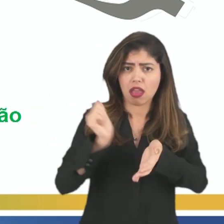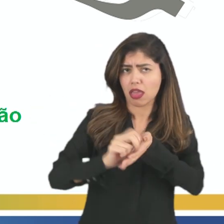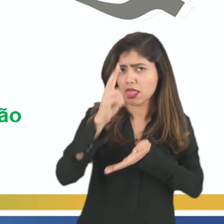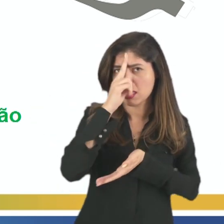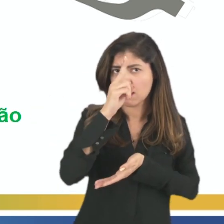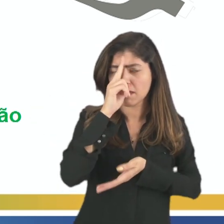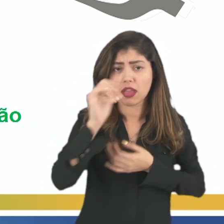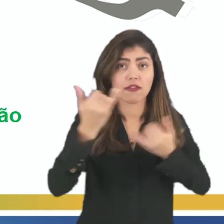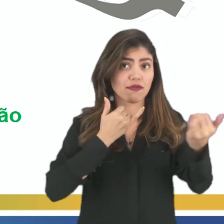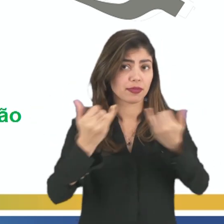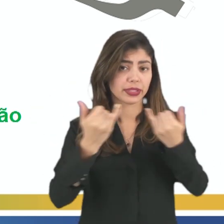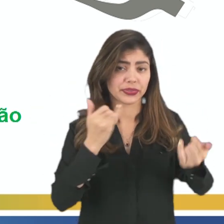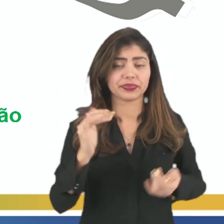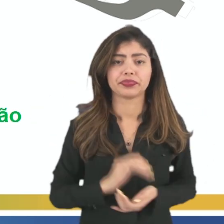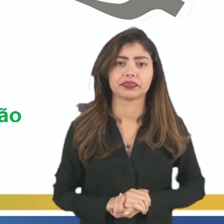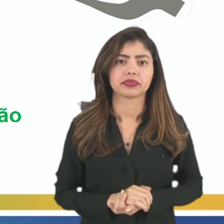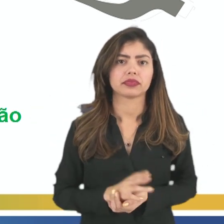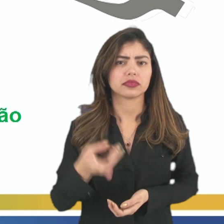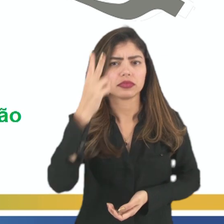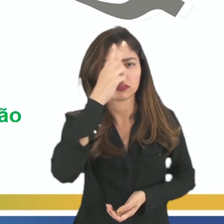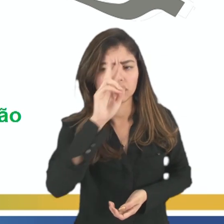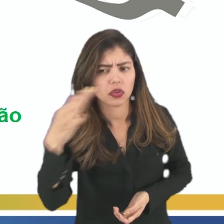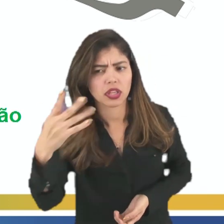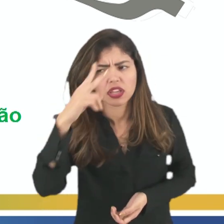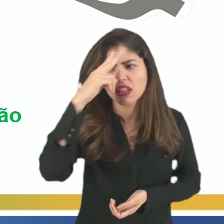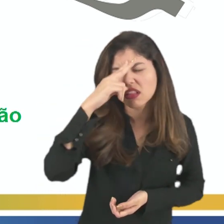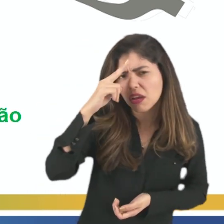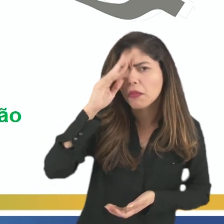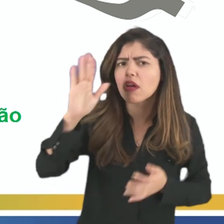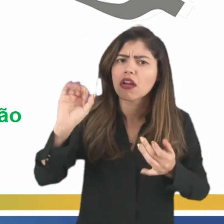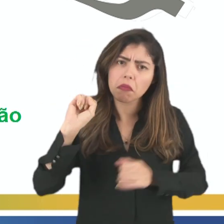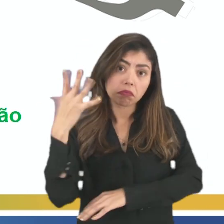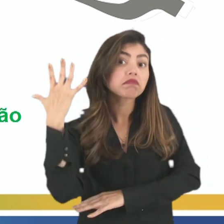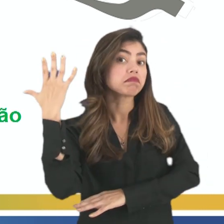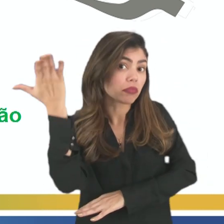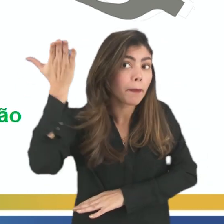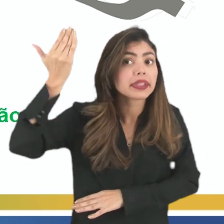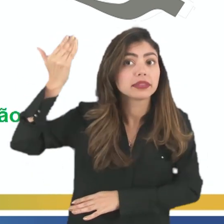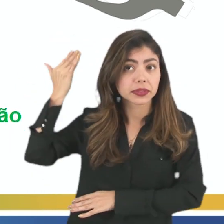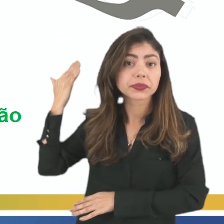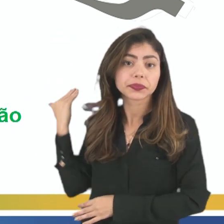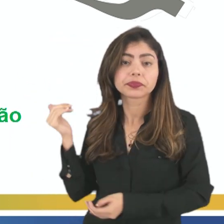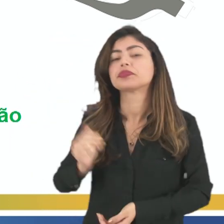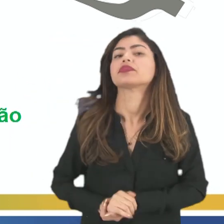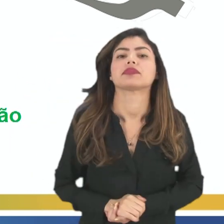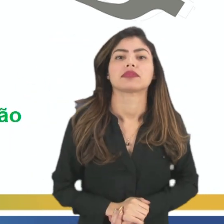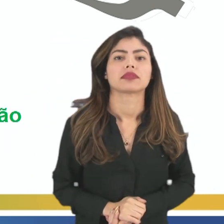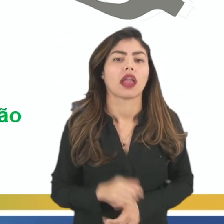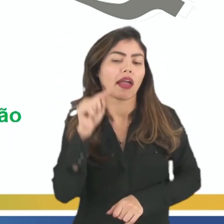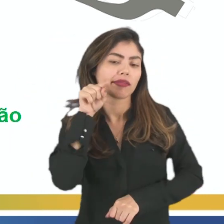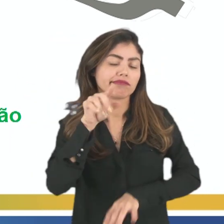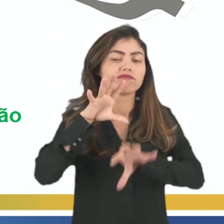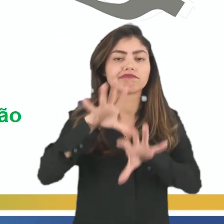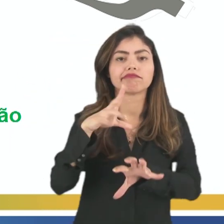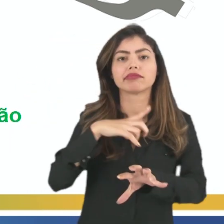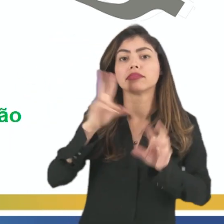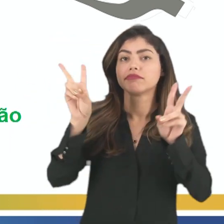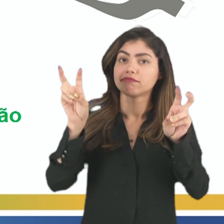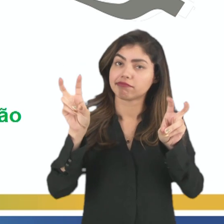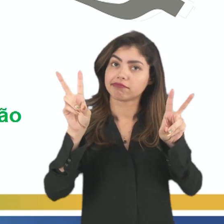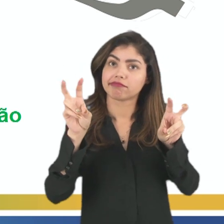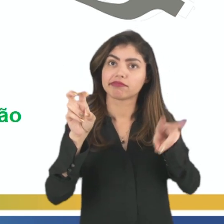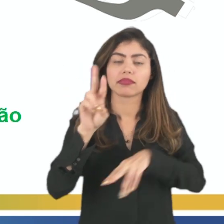vem logo a informação, quando a gente lembra de algo que aconteceu no passado e aí tem-se esse termo